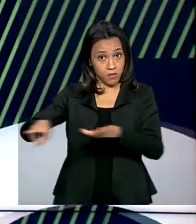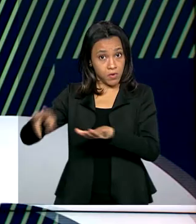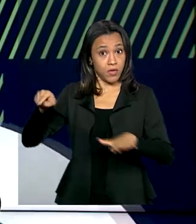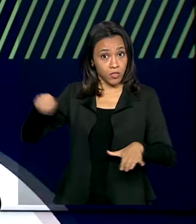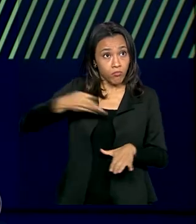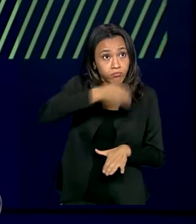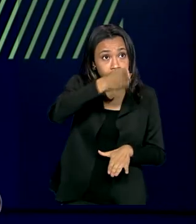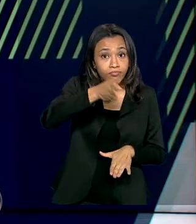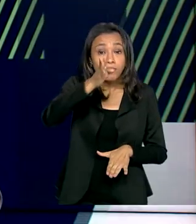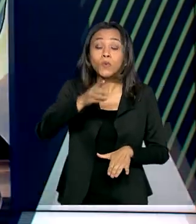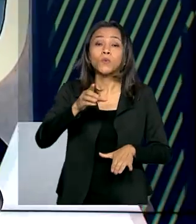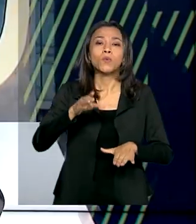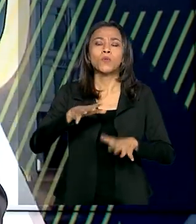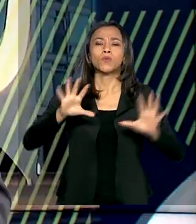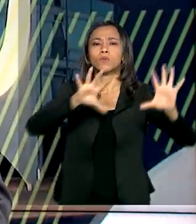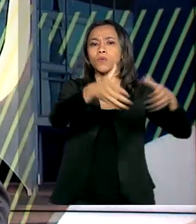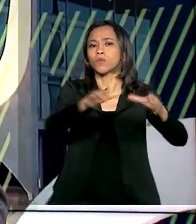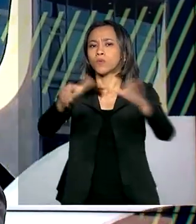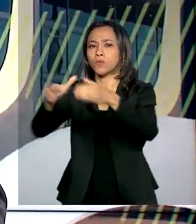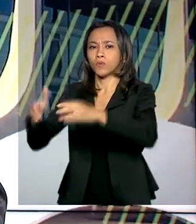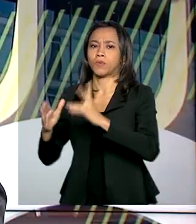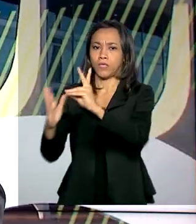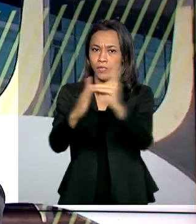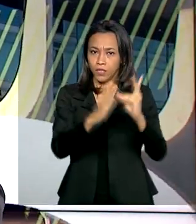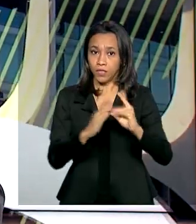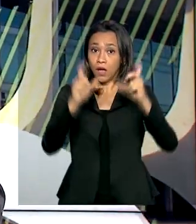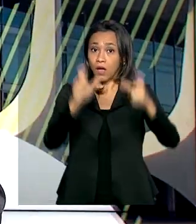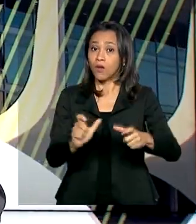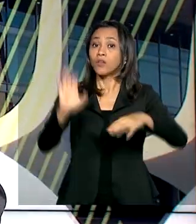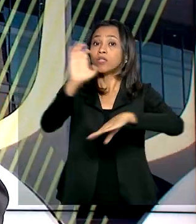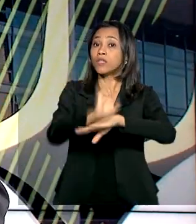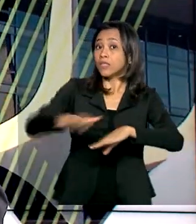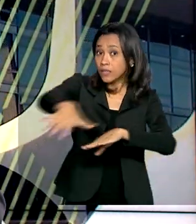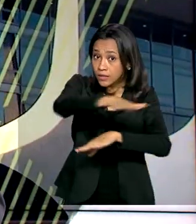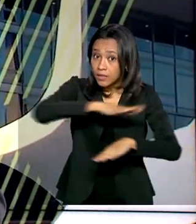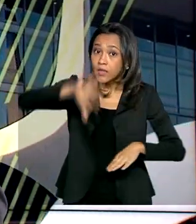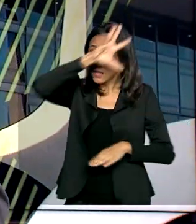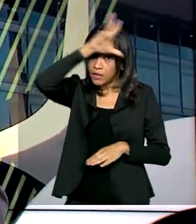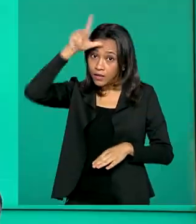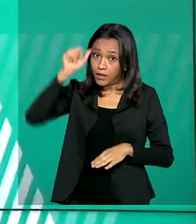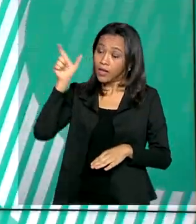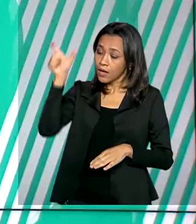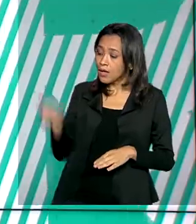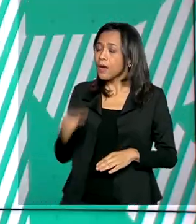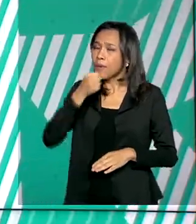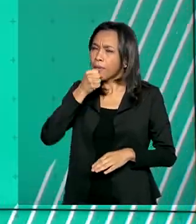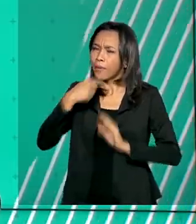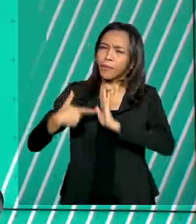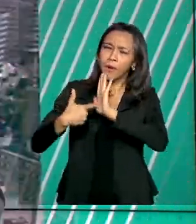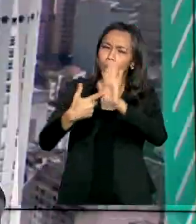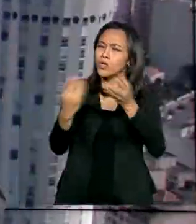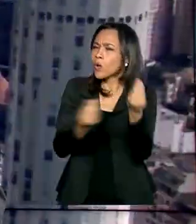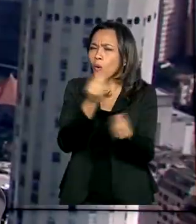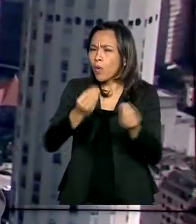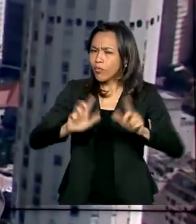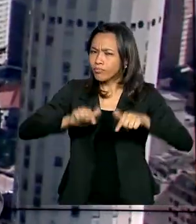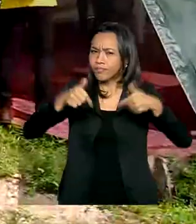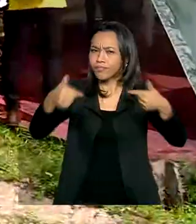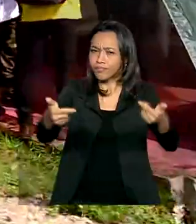comunidades indígenas da Amazônia. A repórter Márcia Fernandes mostra como é o dia a dia e o trabalho desses profissionais.